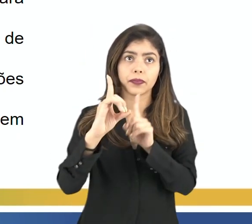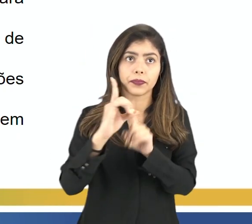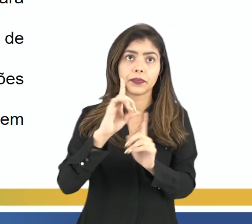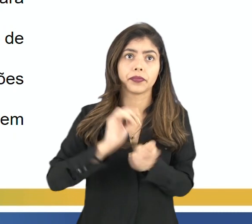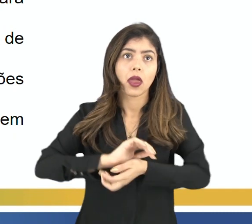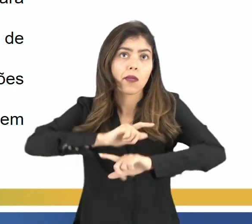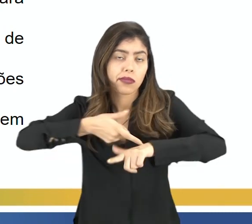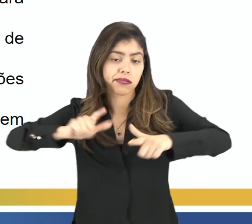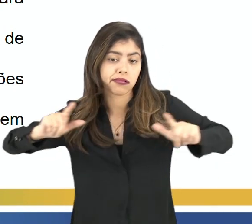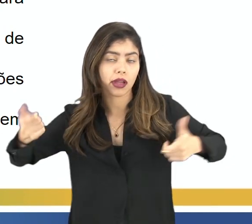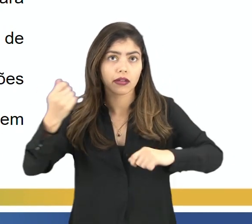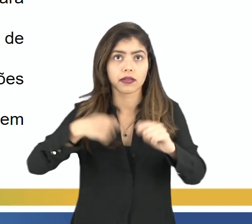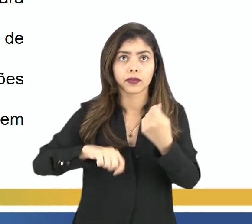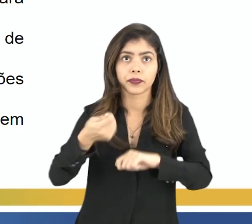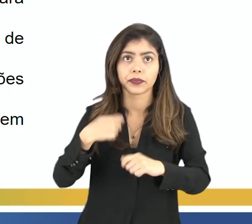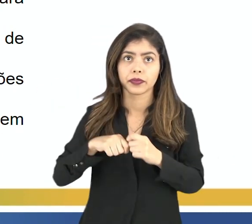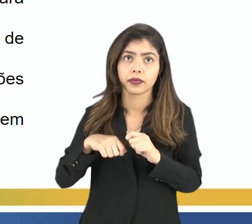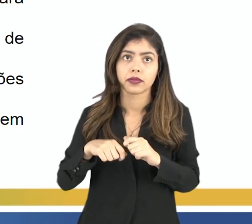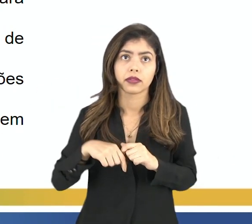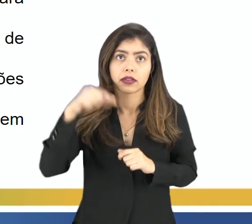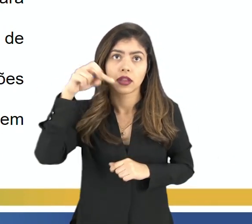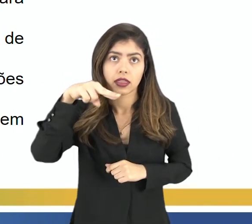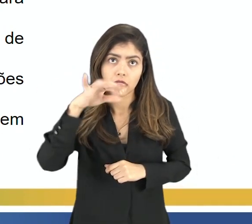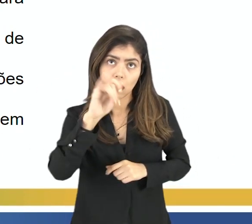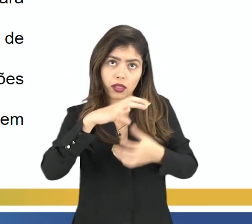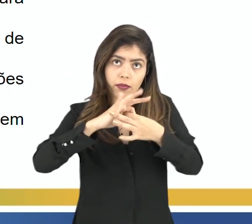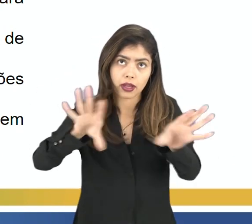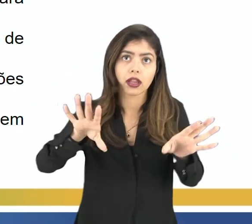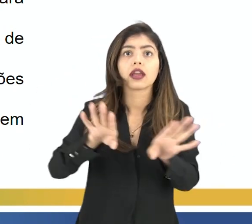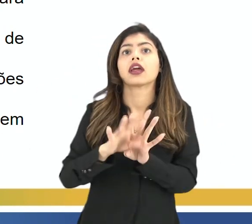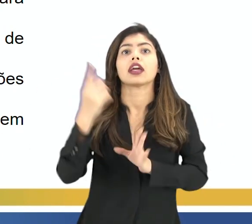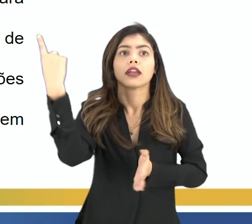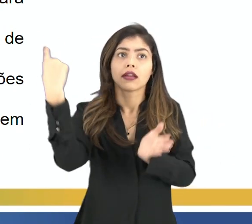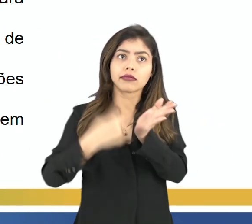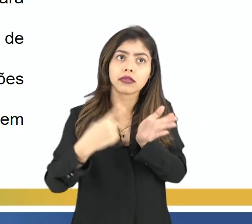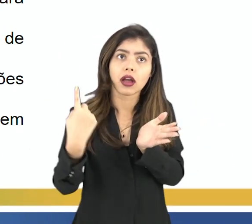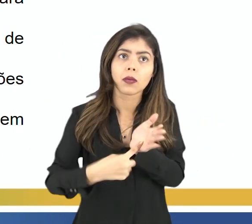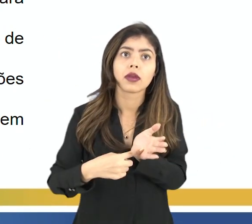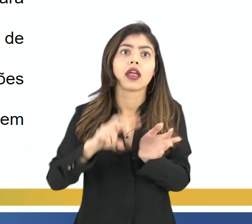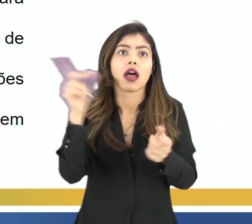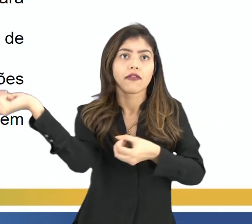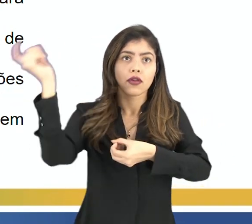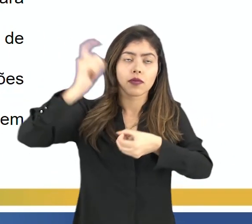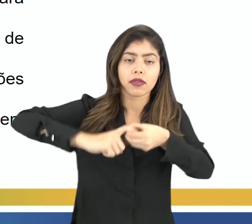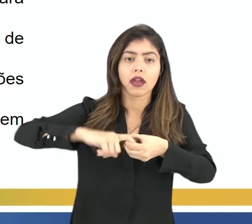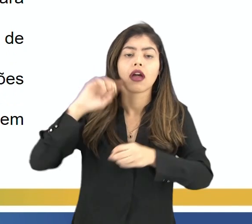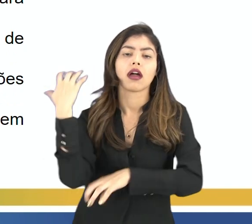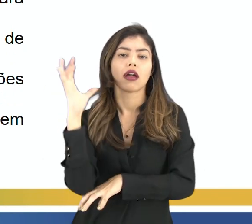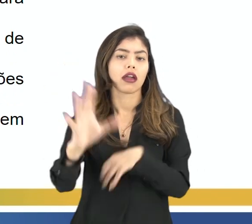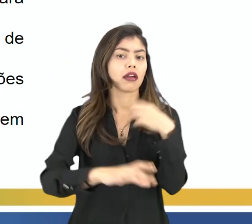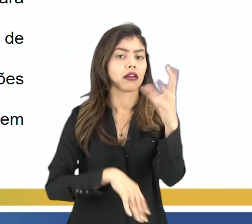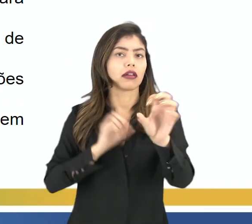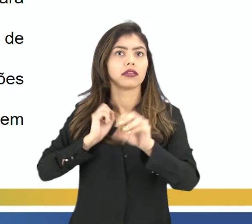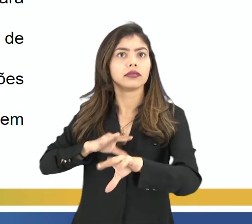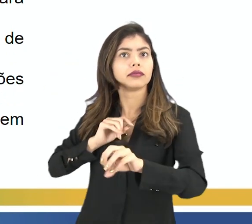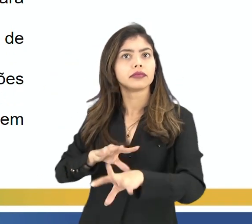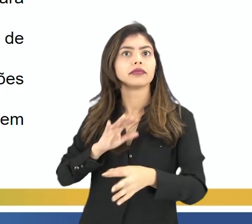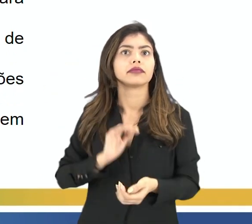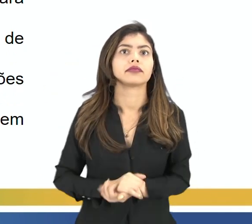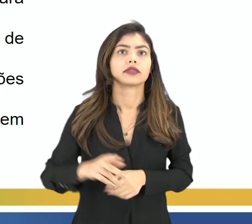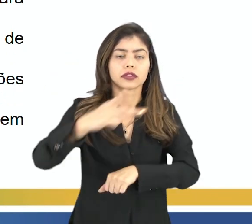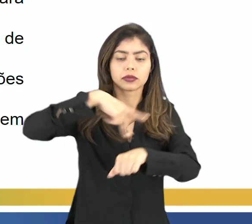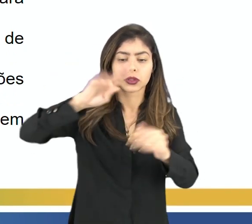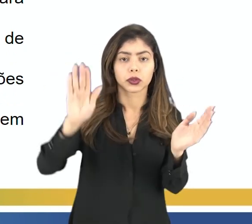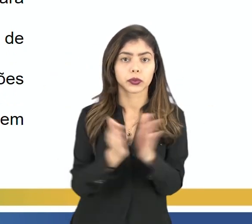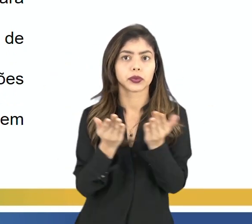expandir modelos econômicos neoliberais que concretizem ações voltadas à educação ambiental nos